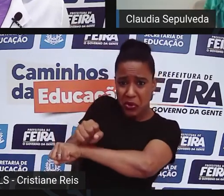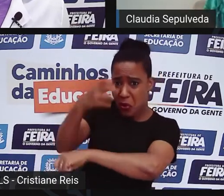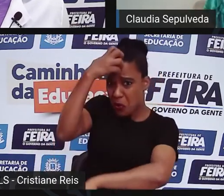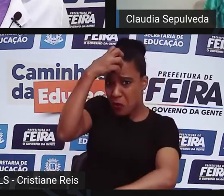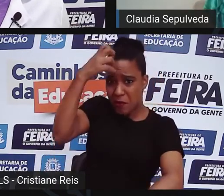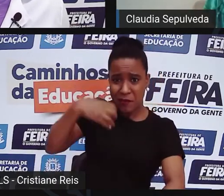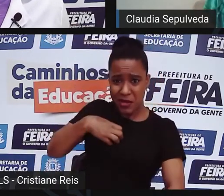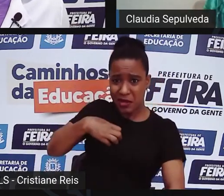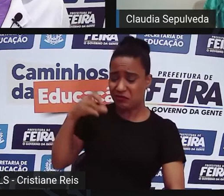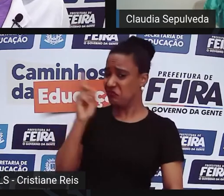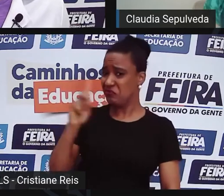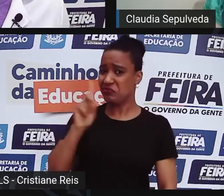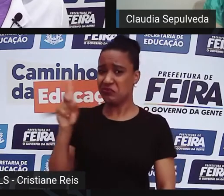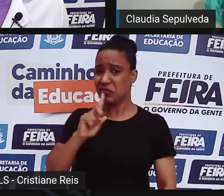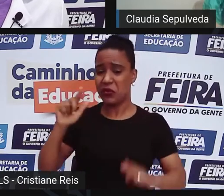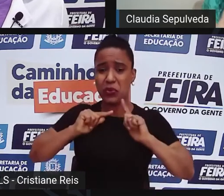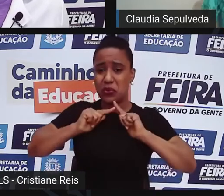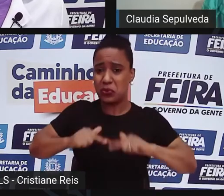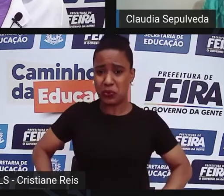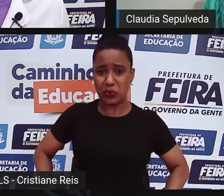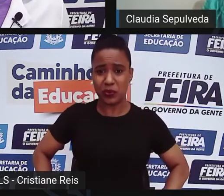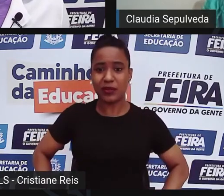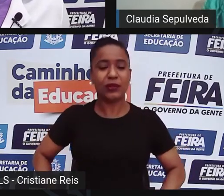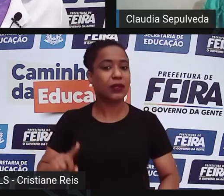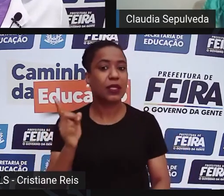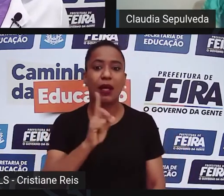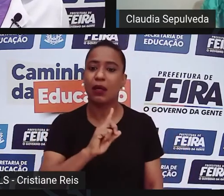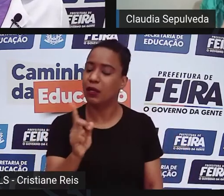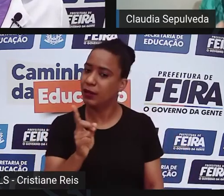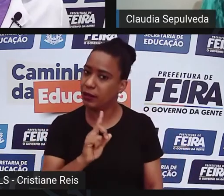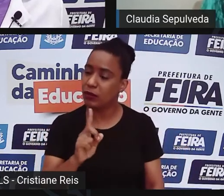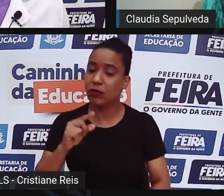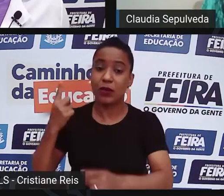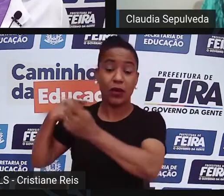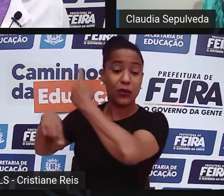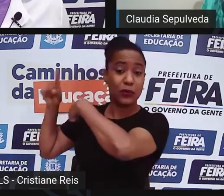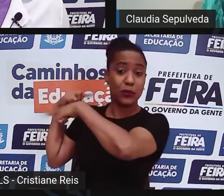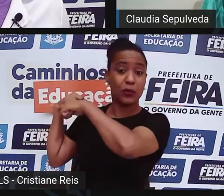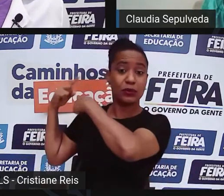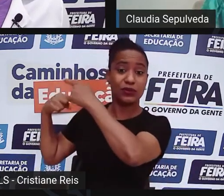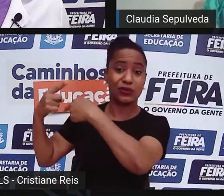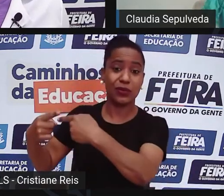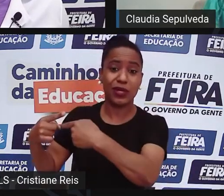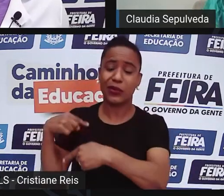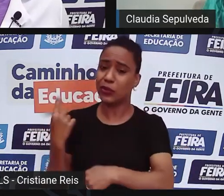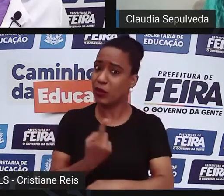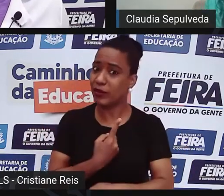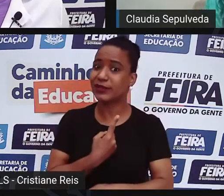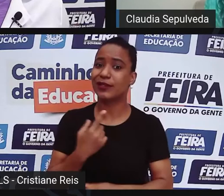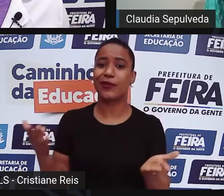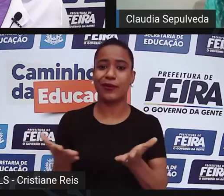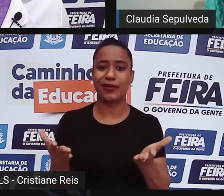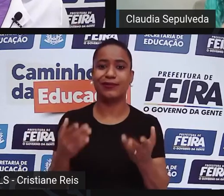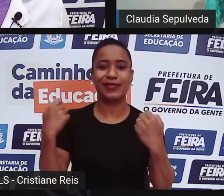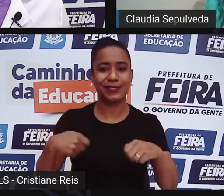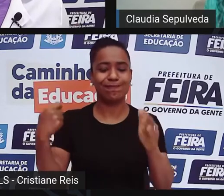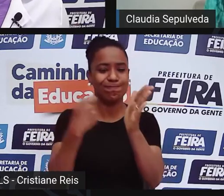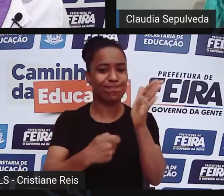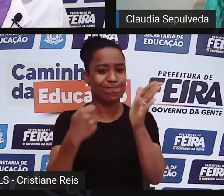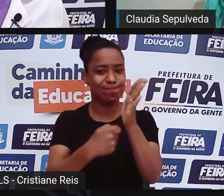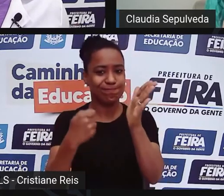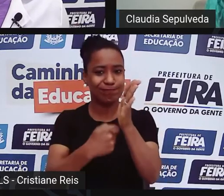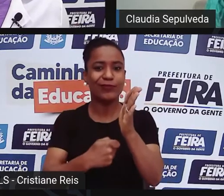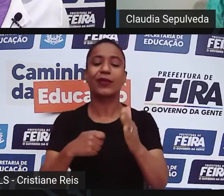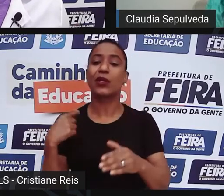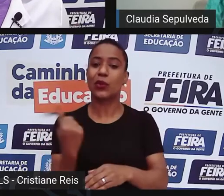estamos todos aqui, são os resultantes dessa história, protagonistas dessa história. Então, a gente precisa entender em que lugar nós estamos